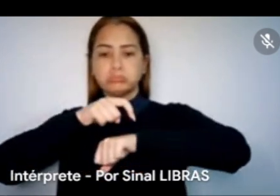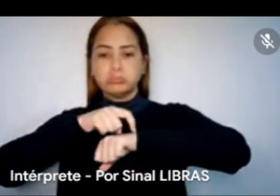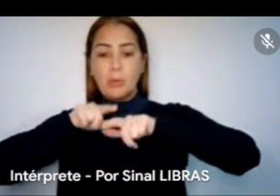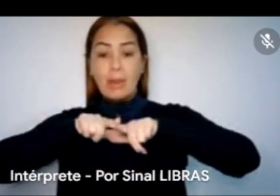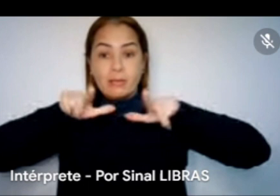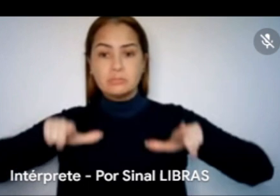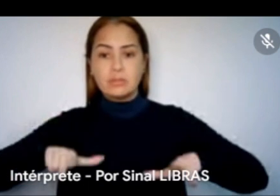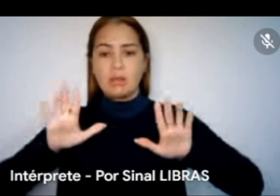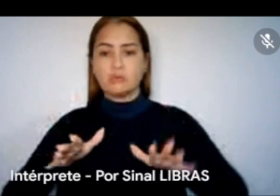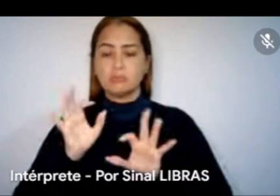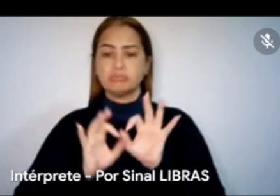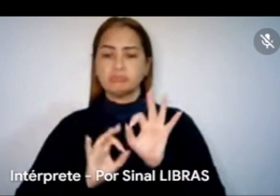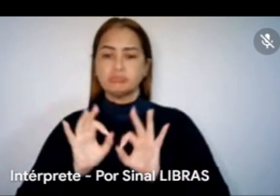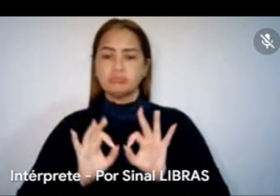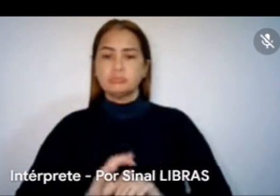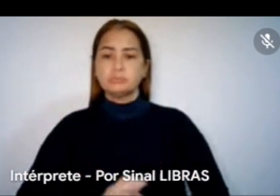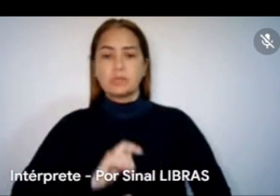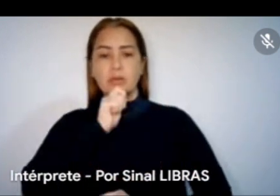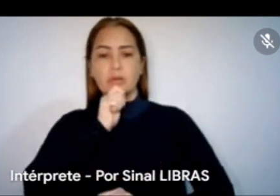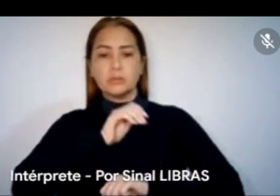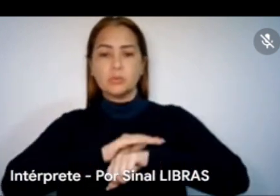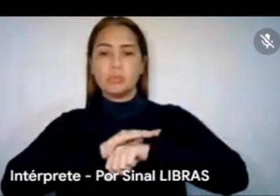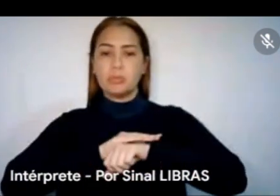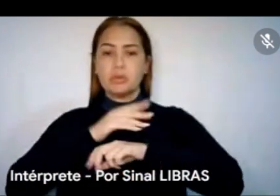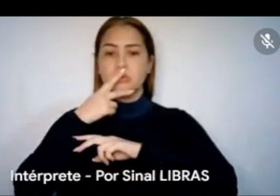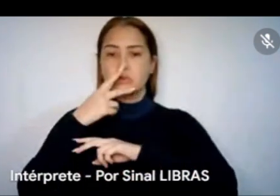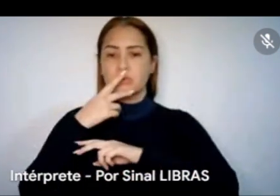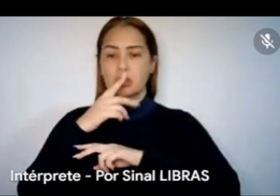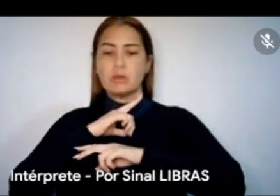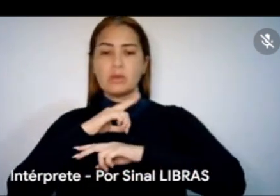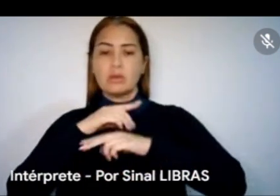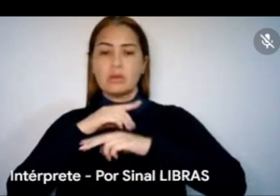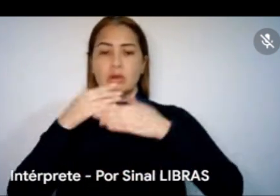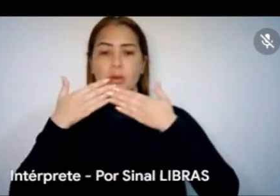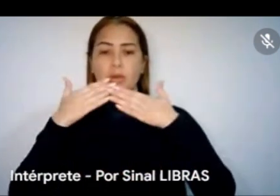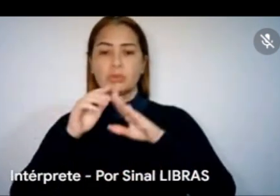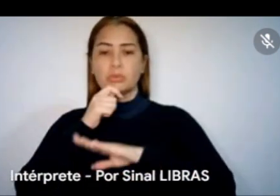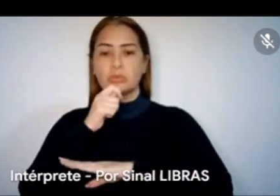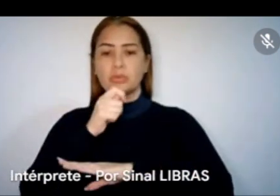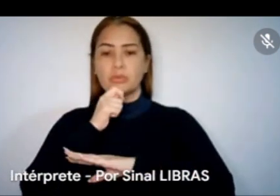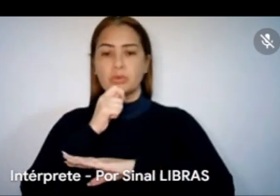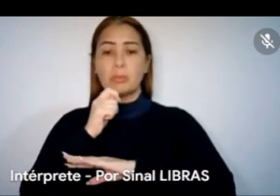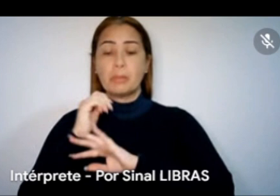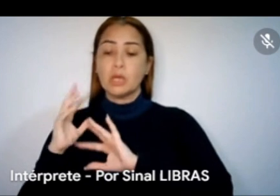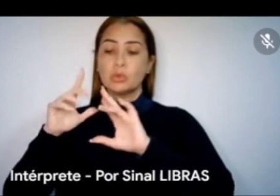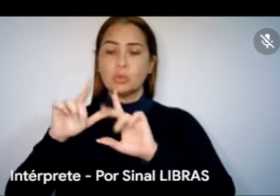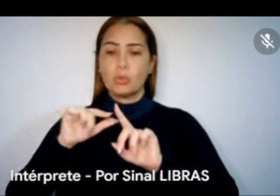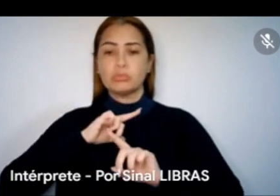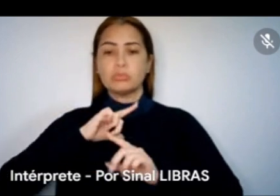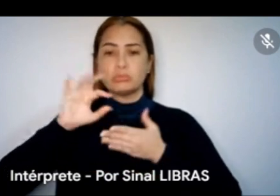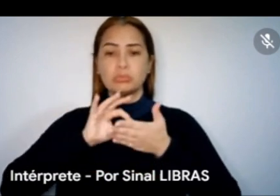Durante as falas a gente vai gerenciar o microfone dos participantes para garantir que todos os inscritos sejam ouvidos.